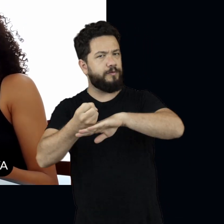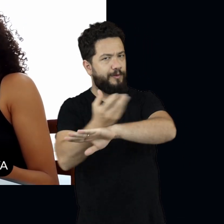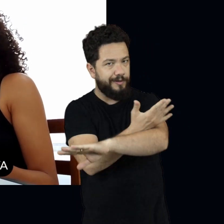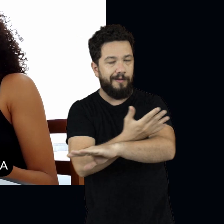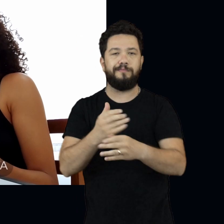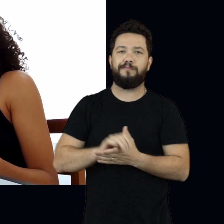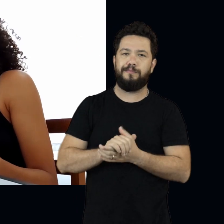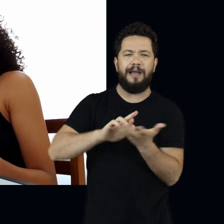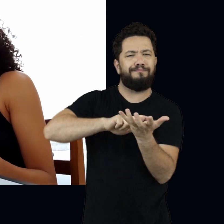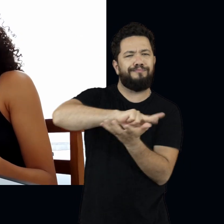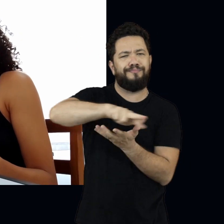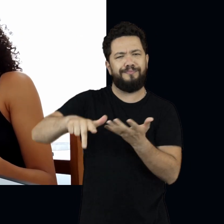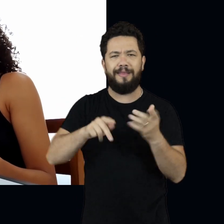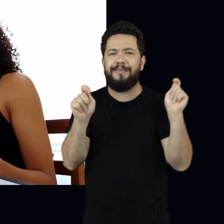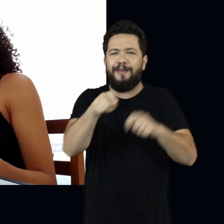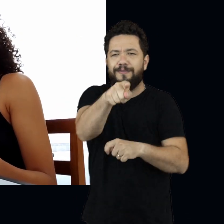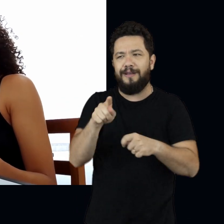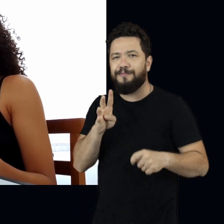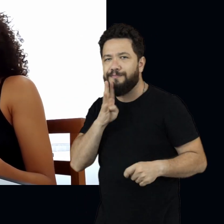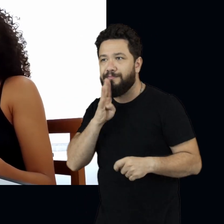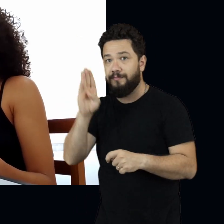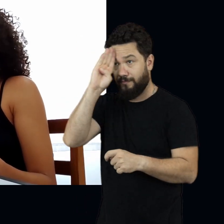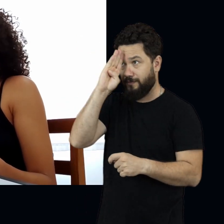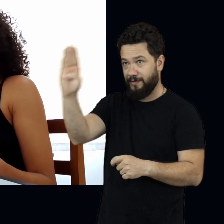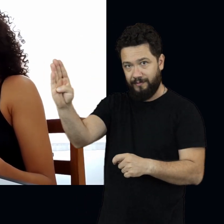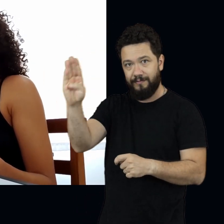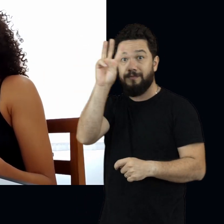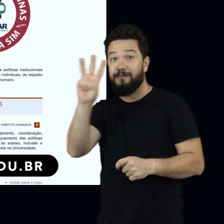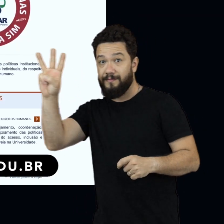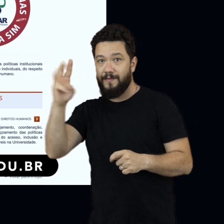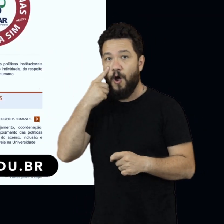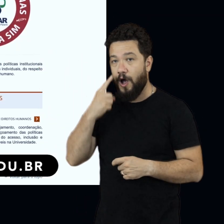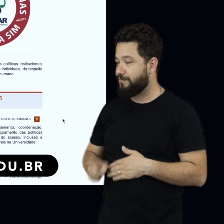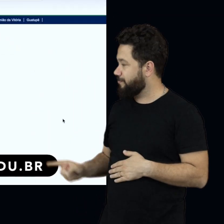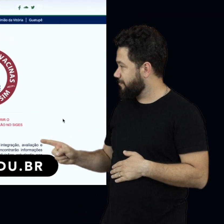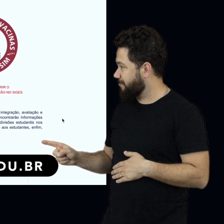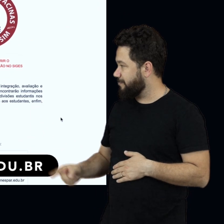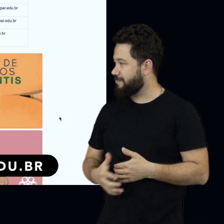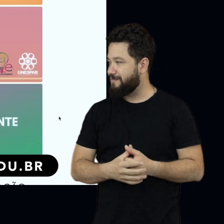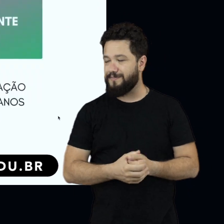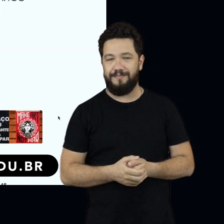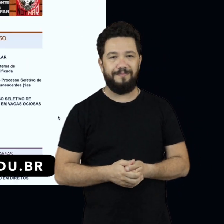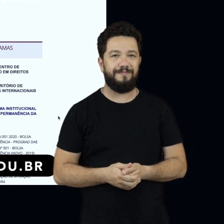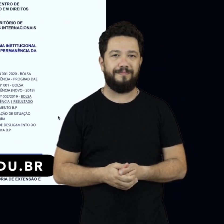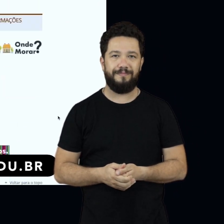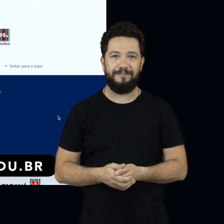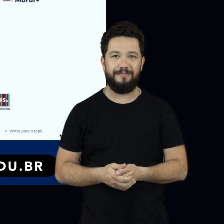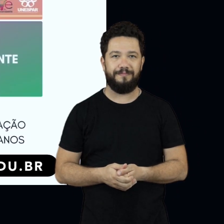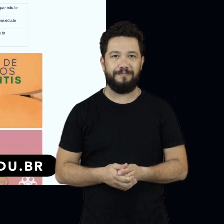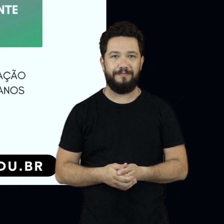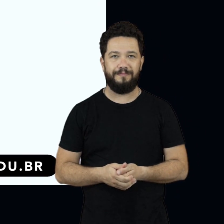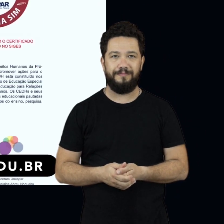Educação Inclusiva e várias outras ações que você pode conhecer acessando www.proped